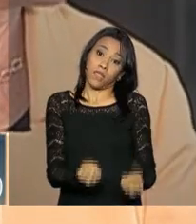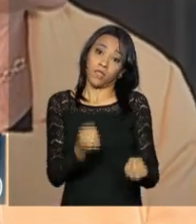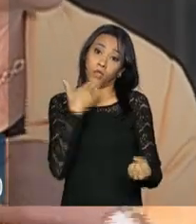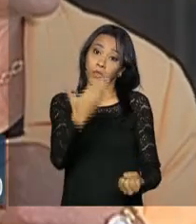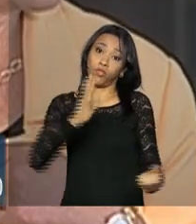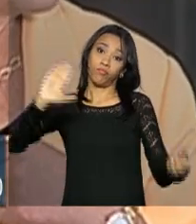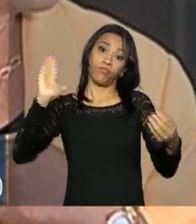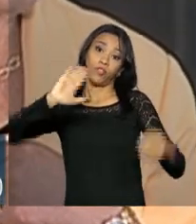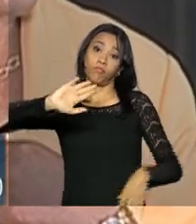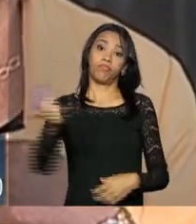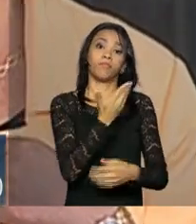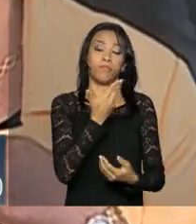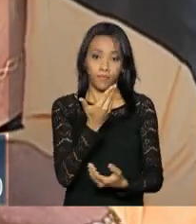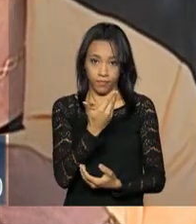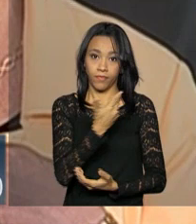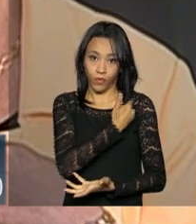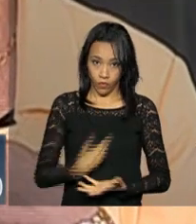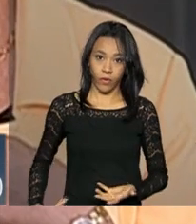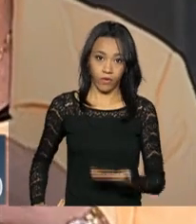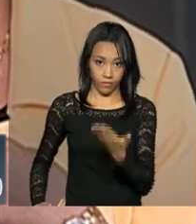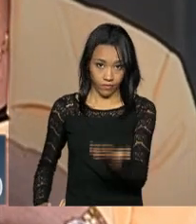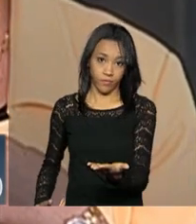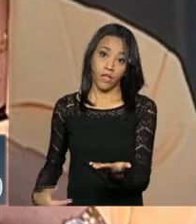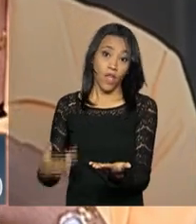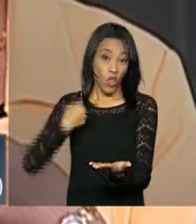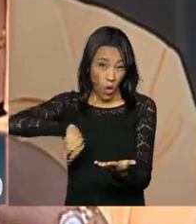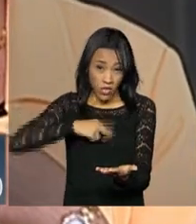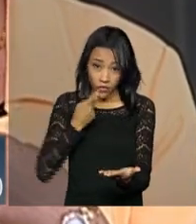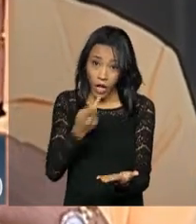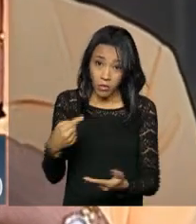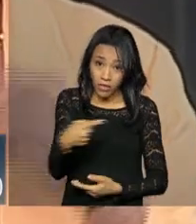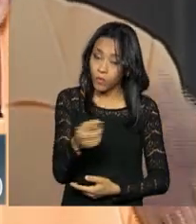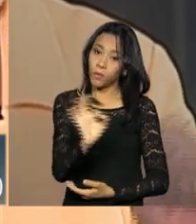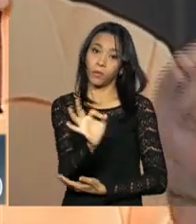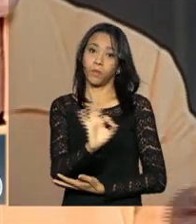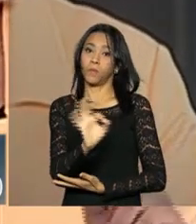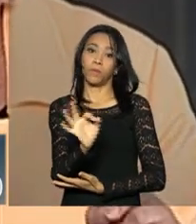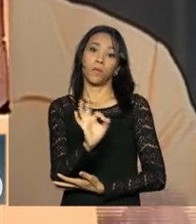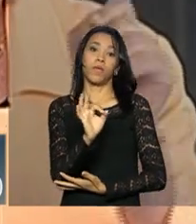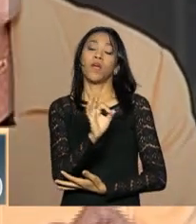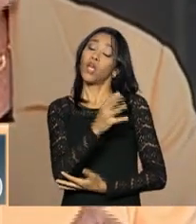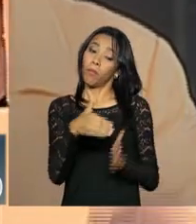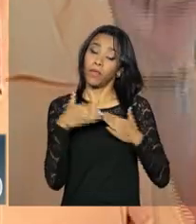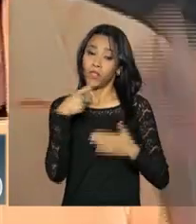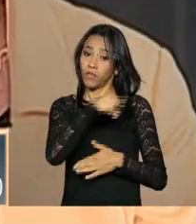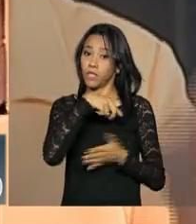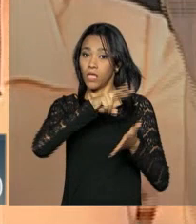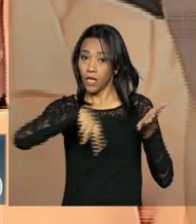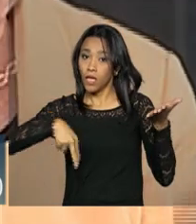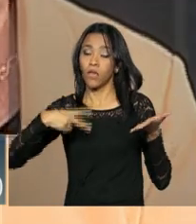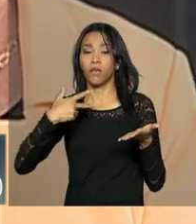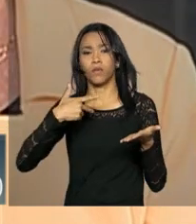fomos nós do Palácio do Planalto que dissemos o que estava em curso. Sugiro que vocês leiam, lá em